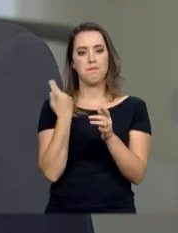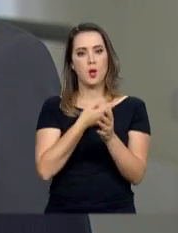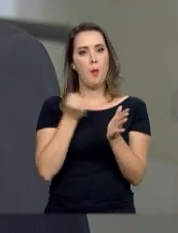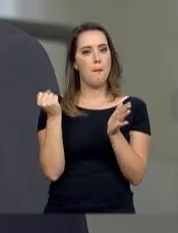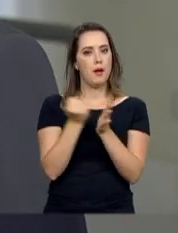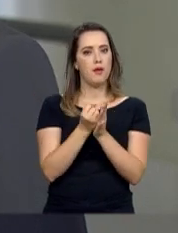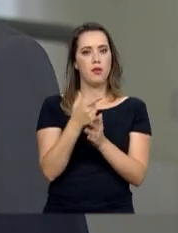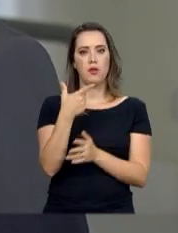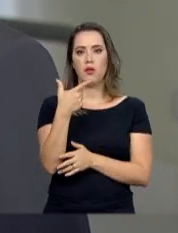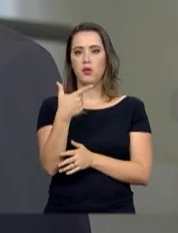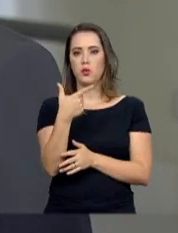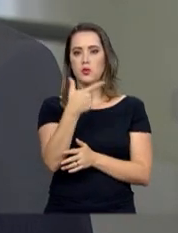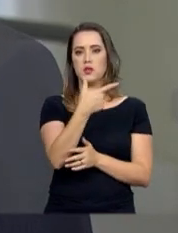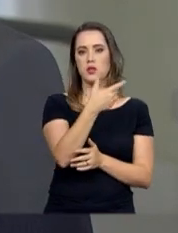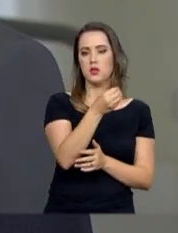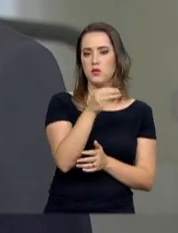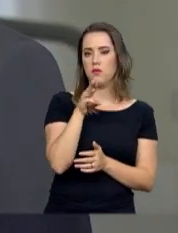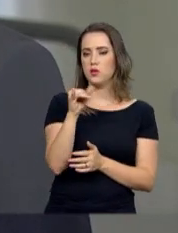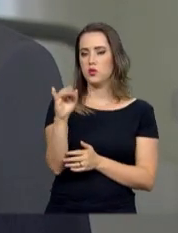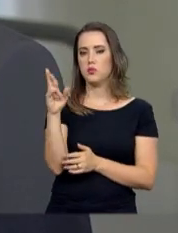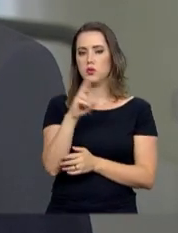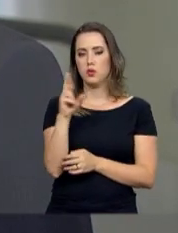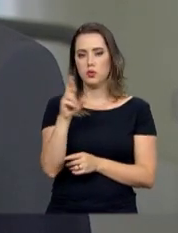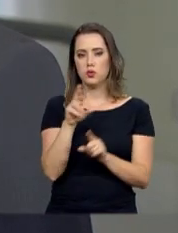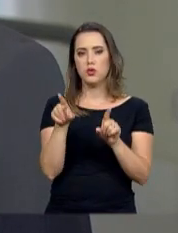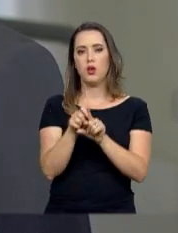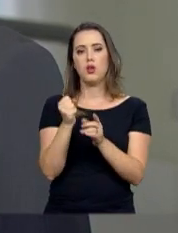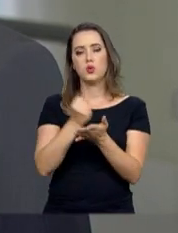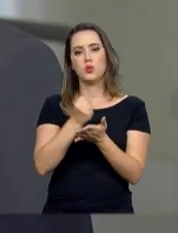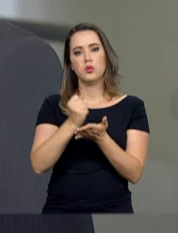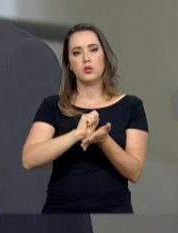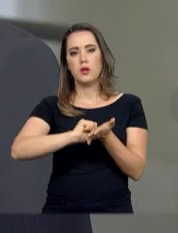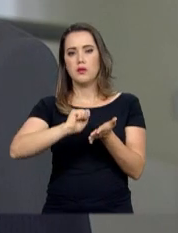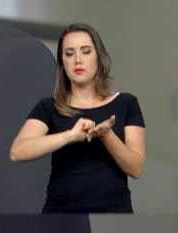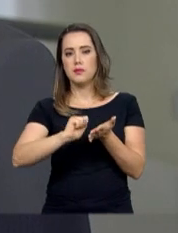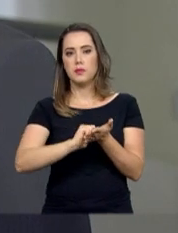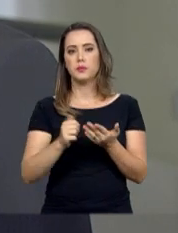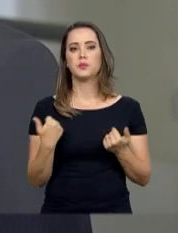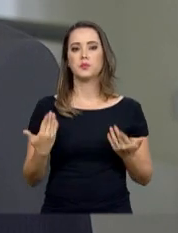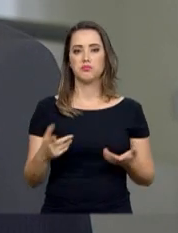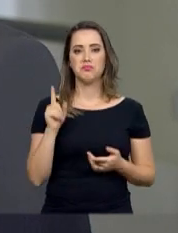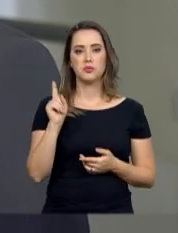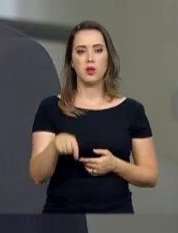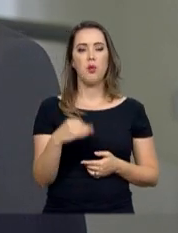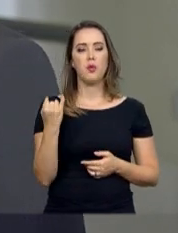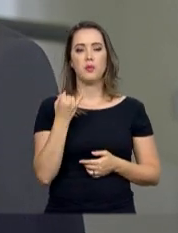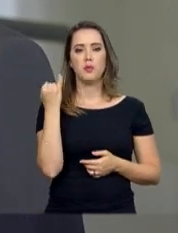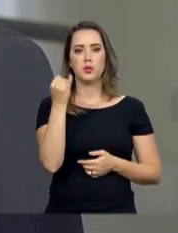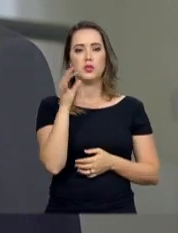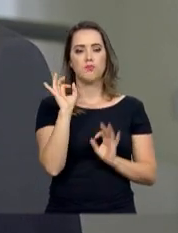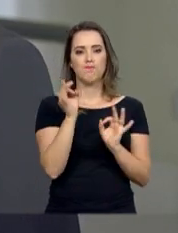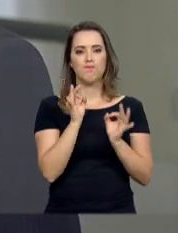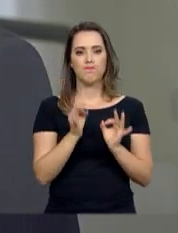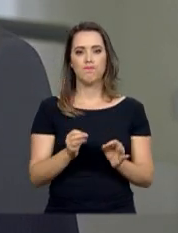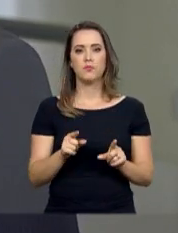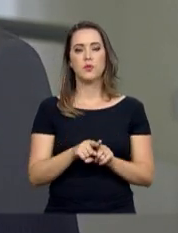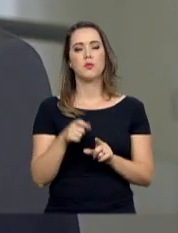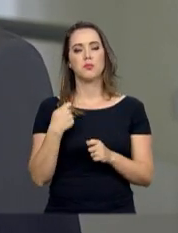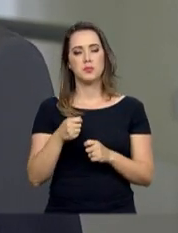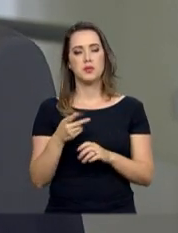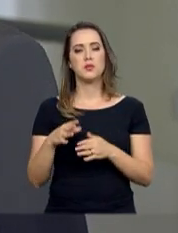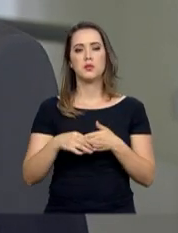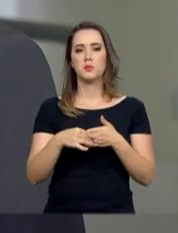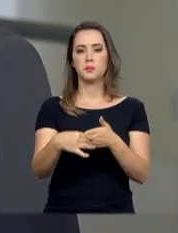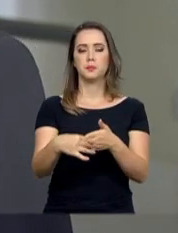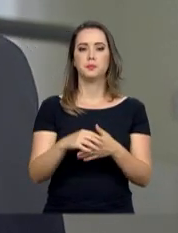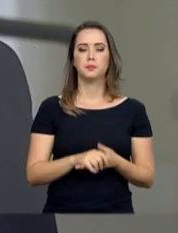marca de 220 bilhões de reais em investimentos em contratos assinados. Então é um modelo que está dando certo, é um modelo que deve ser seguido.